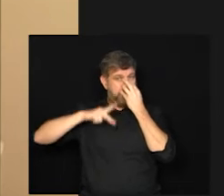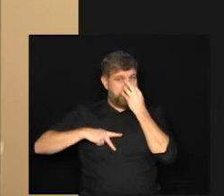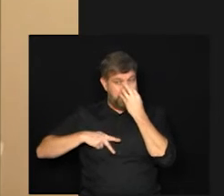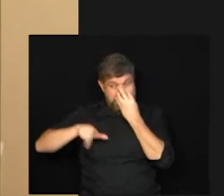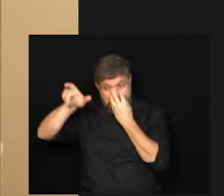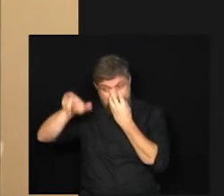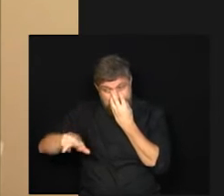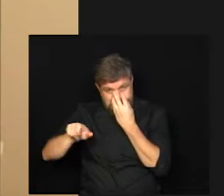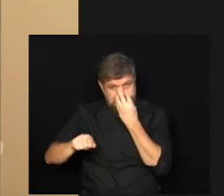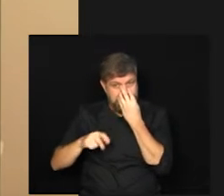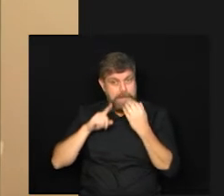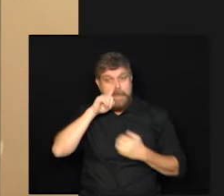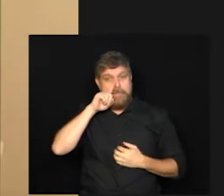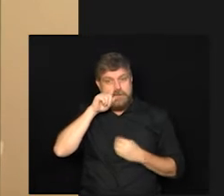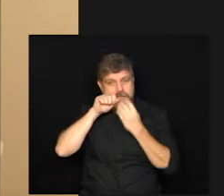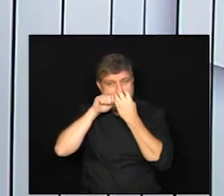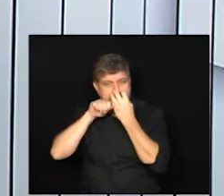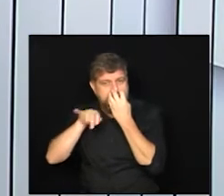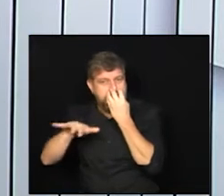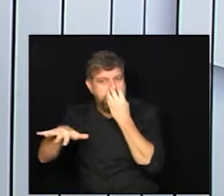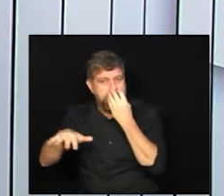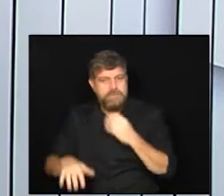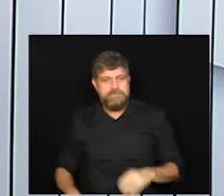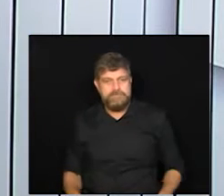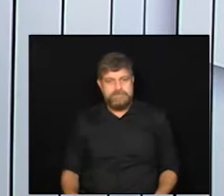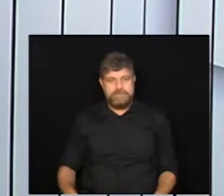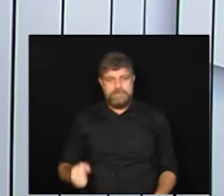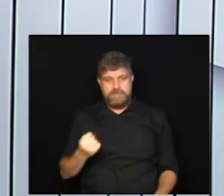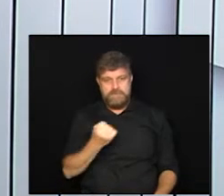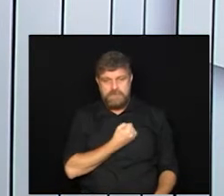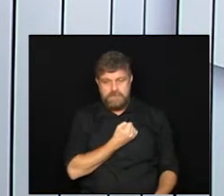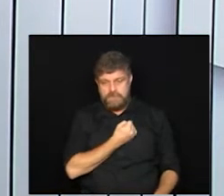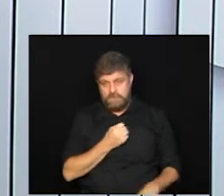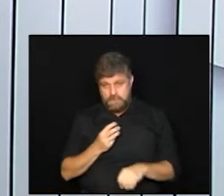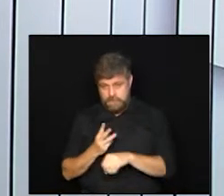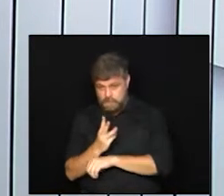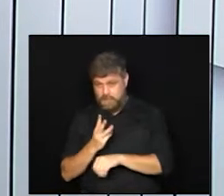utilizando tá 19 é o nosso DDD